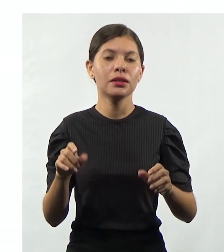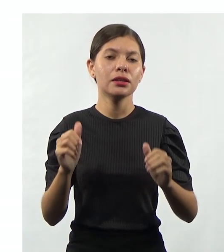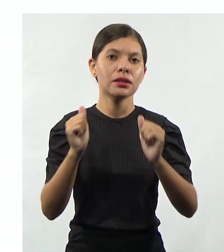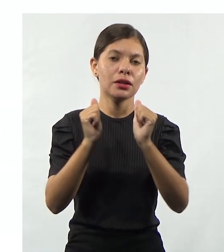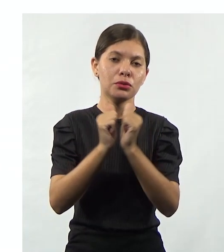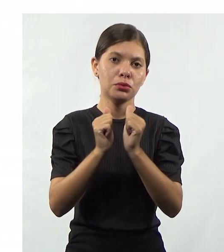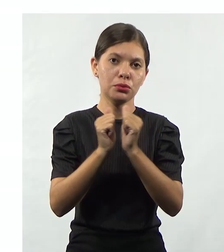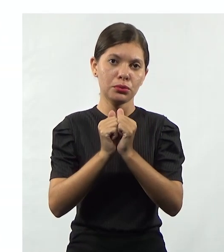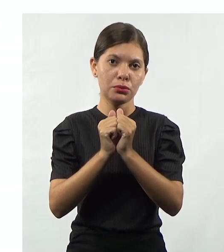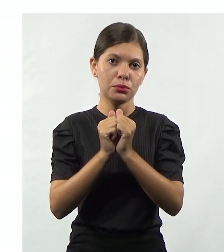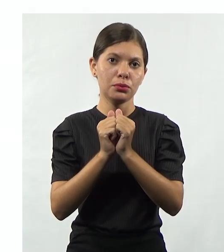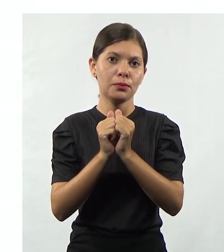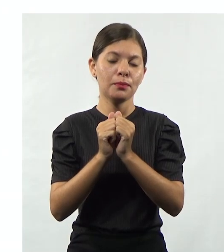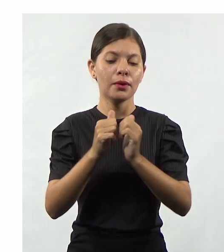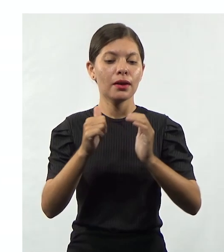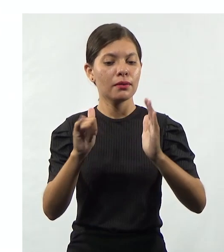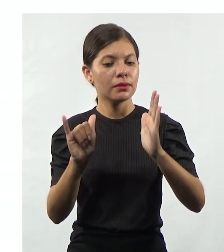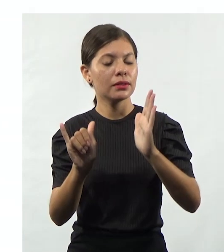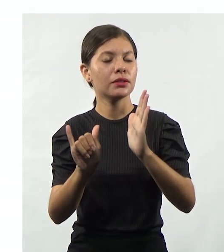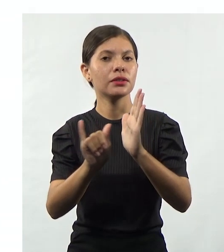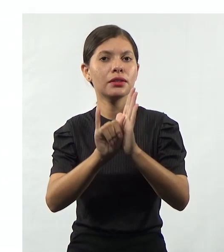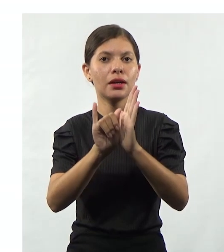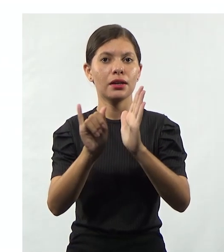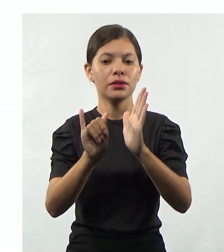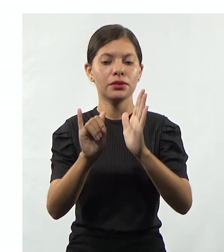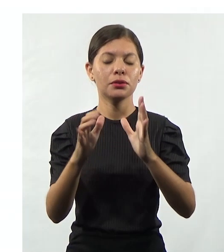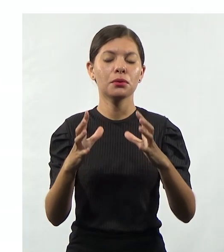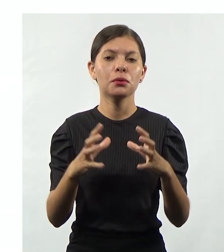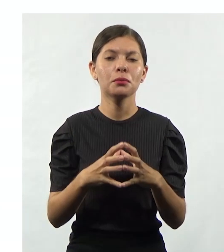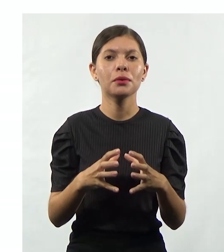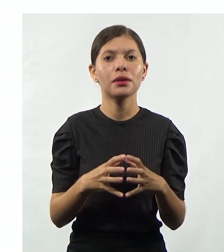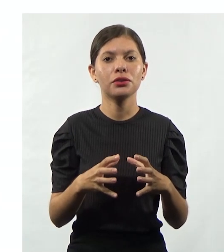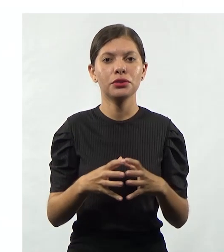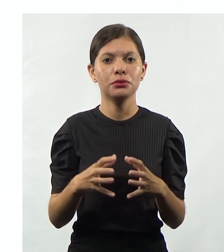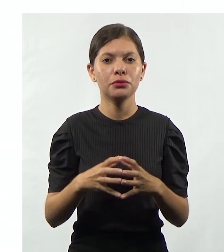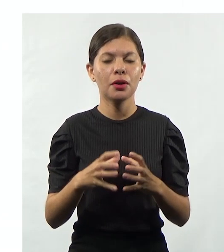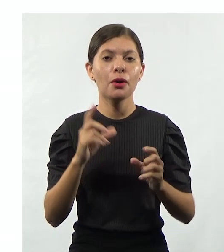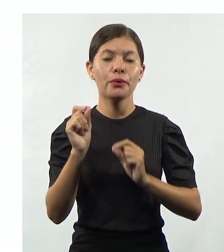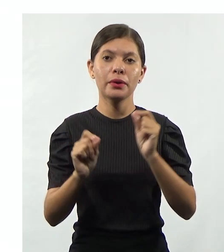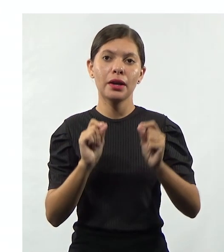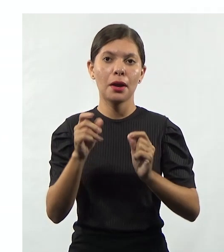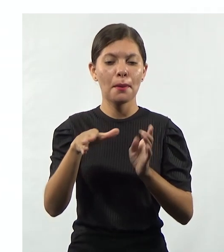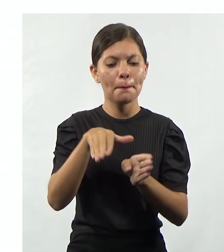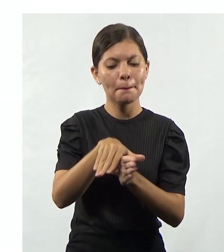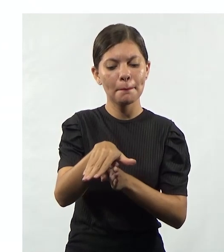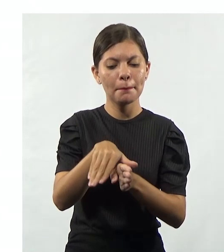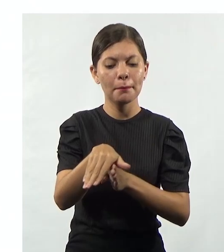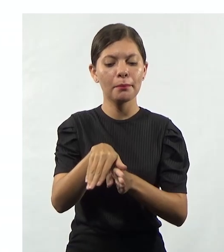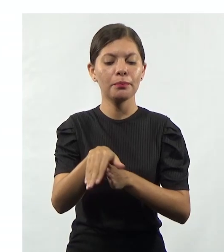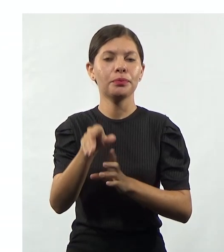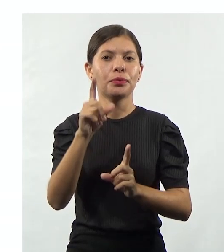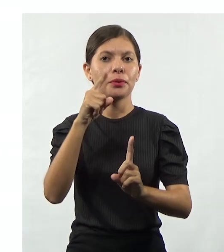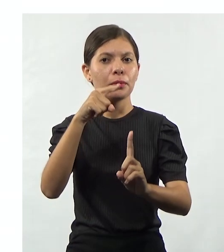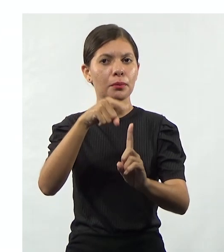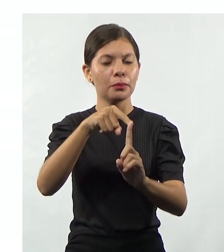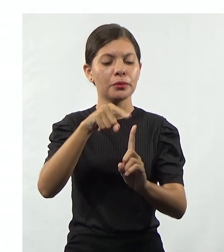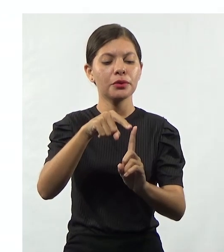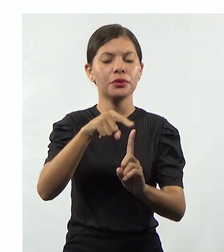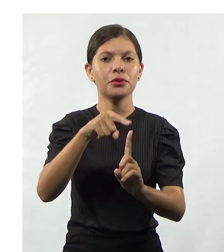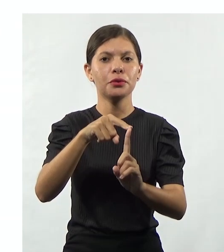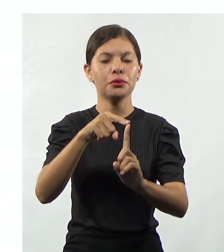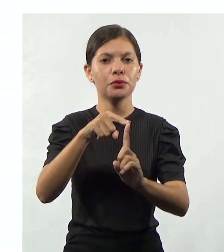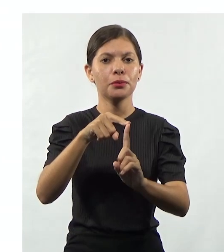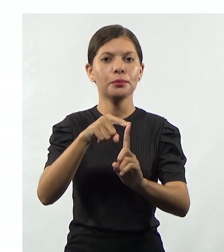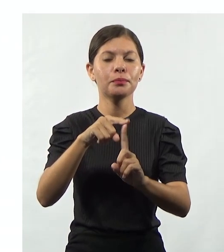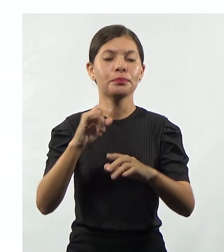organizacional é uma identidade corporativa, ou seja, orienta a finalidade da organização